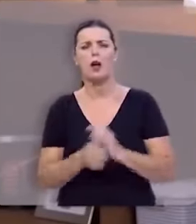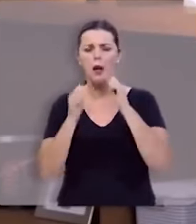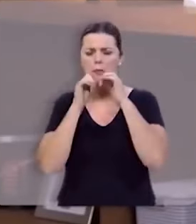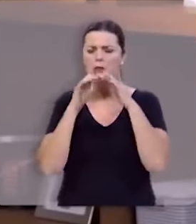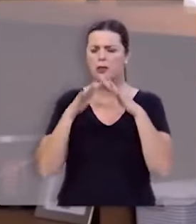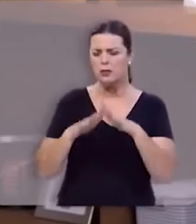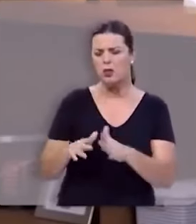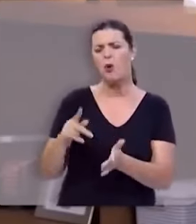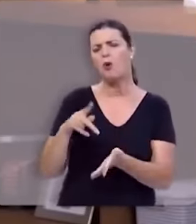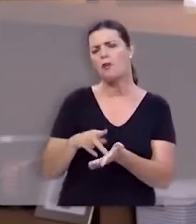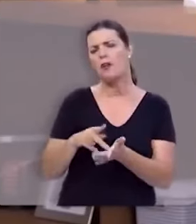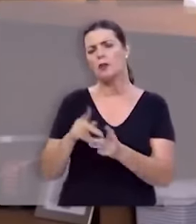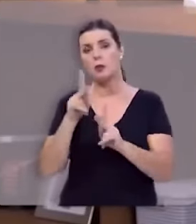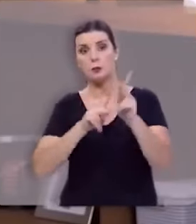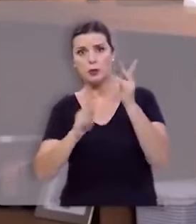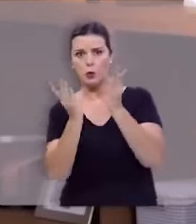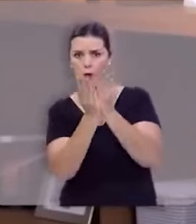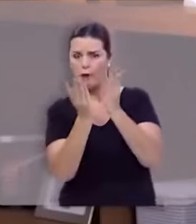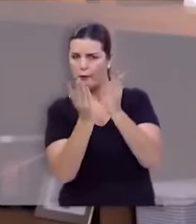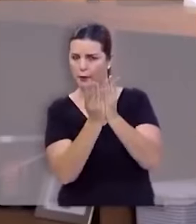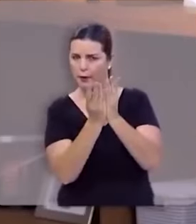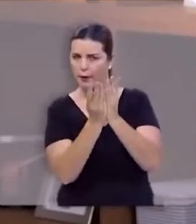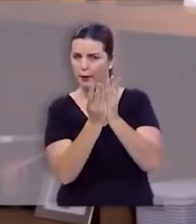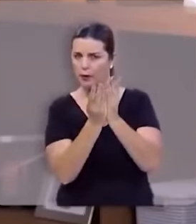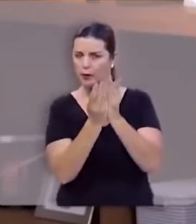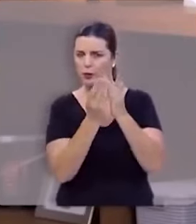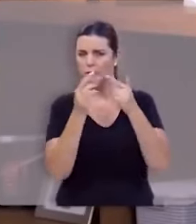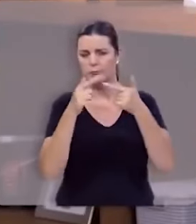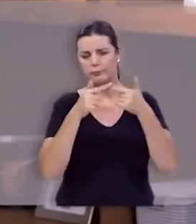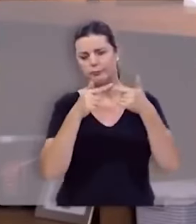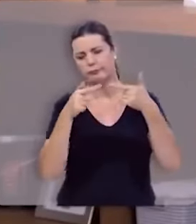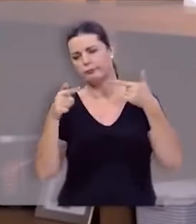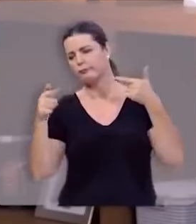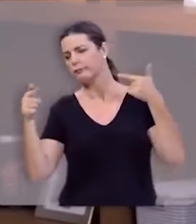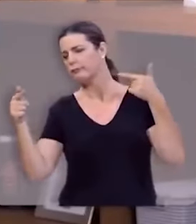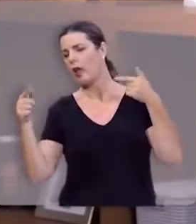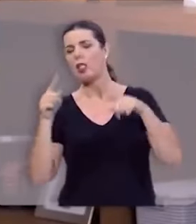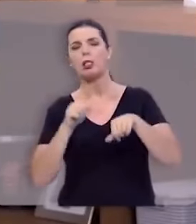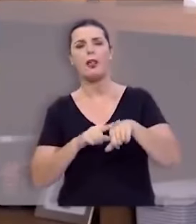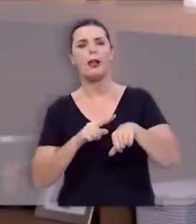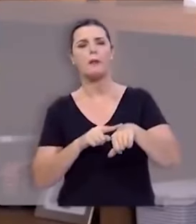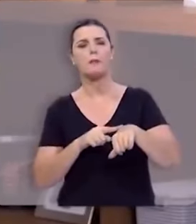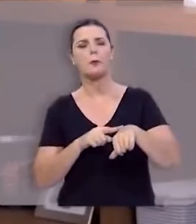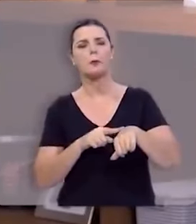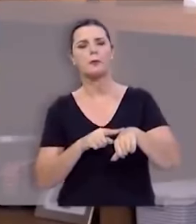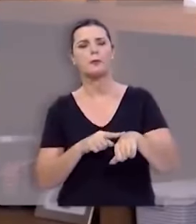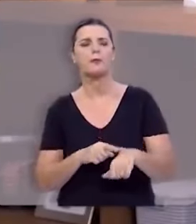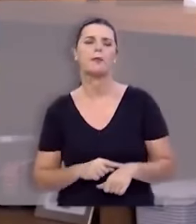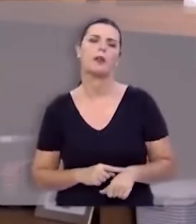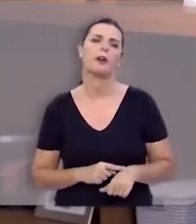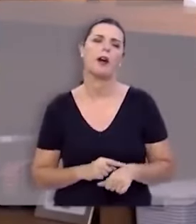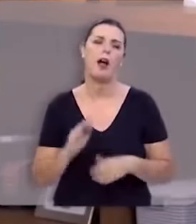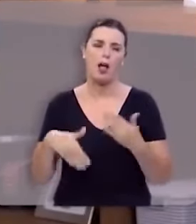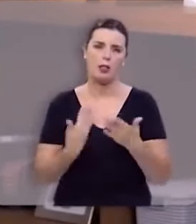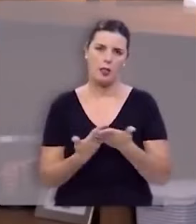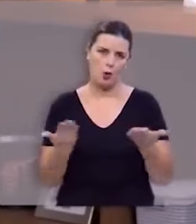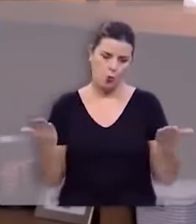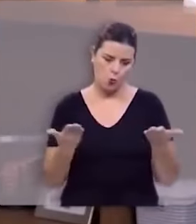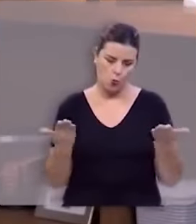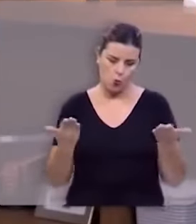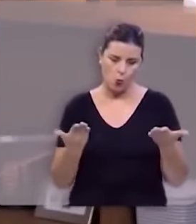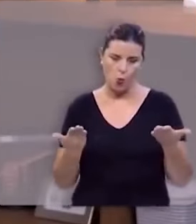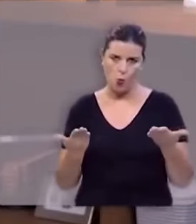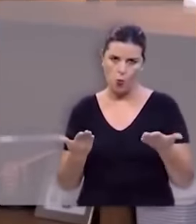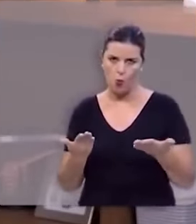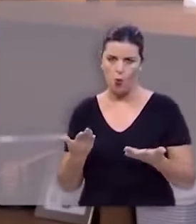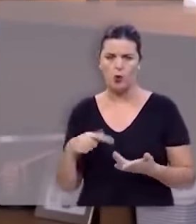abençoam os cristãos ao longo dos tempos e até hoje até